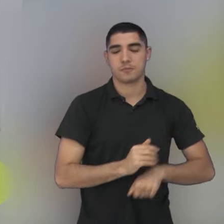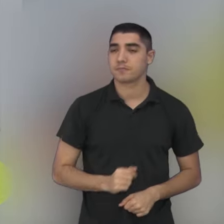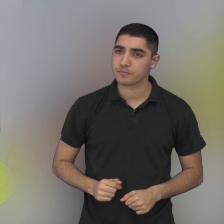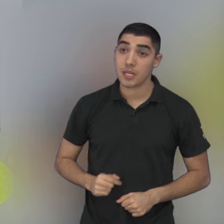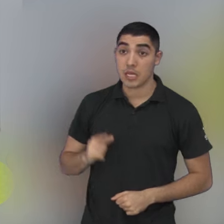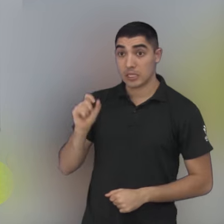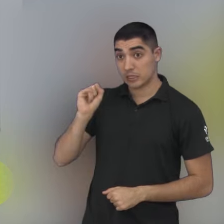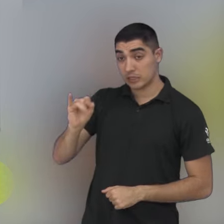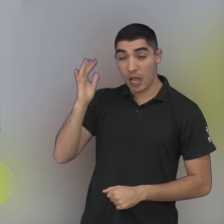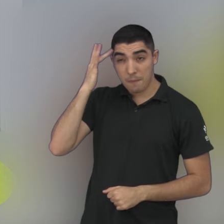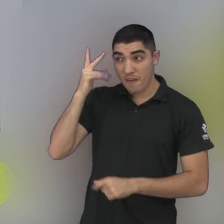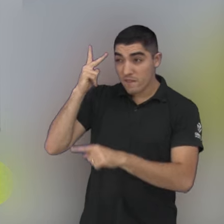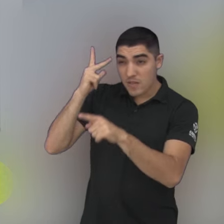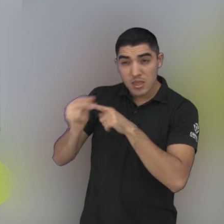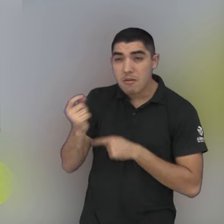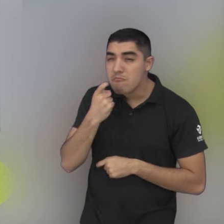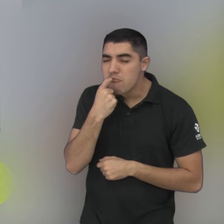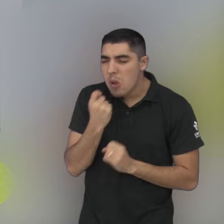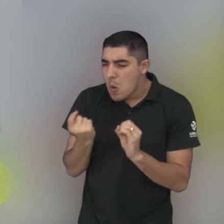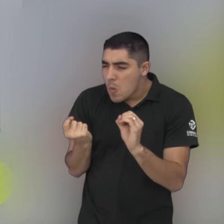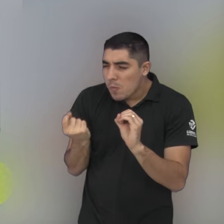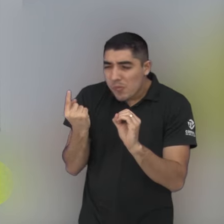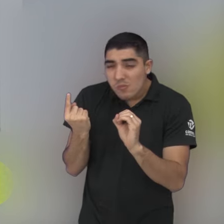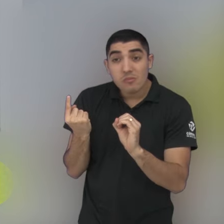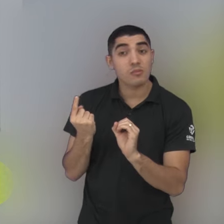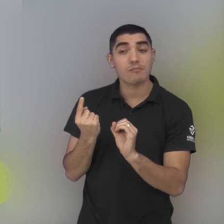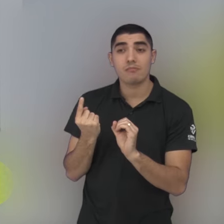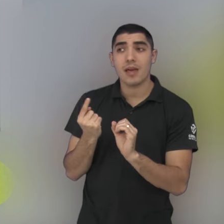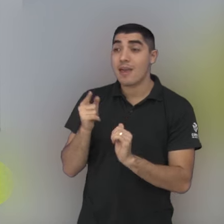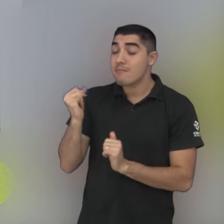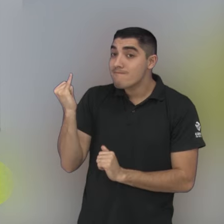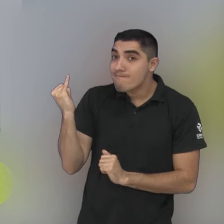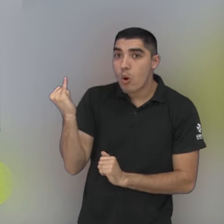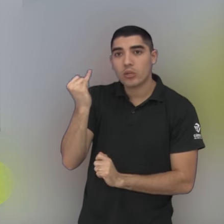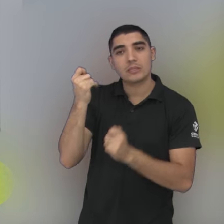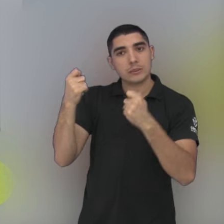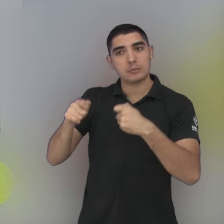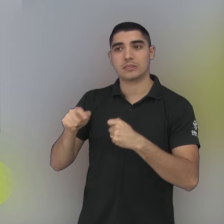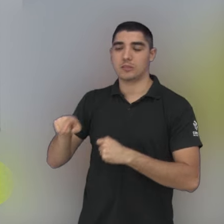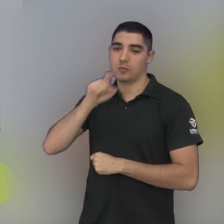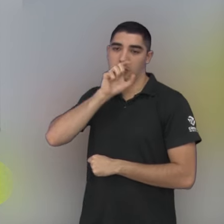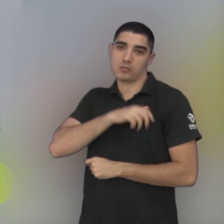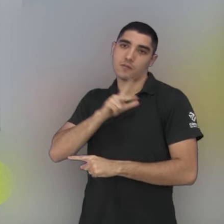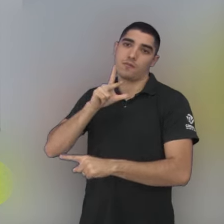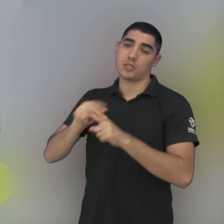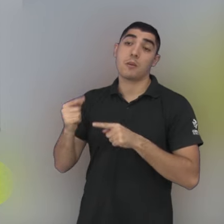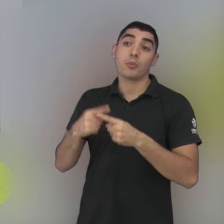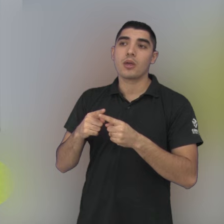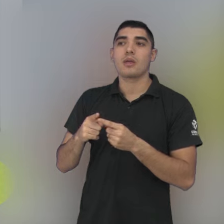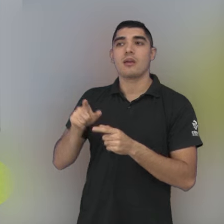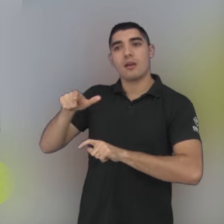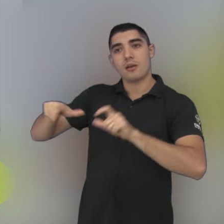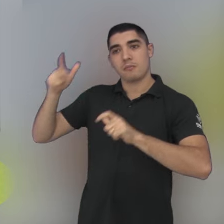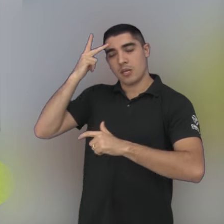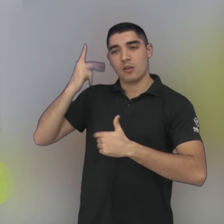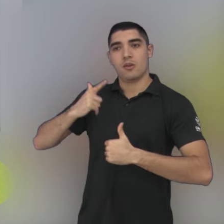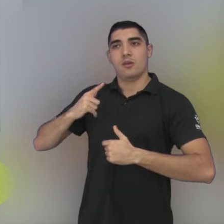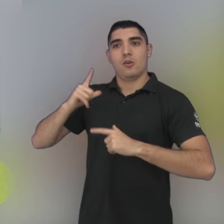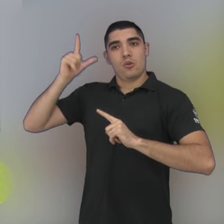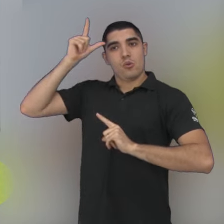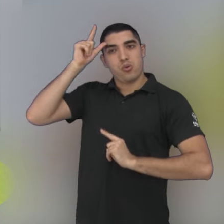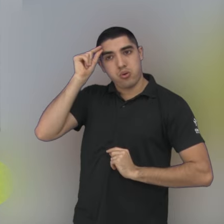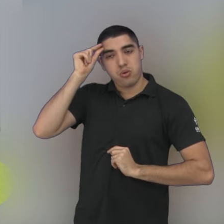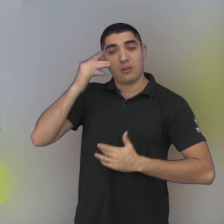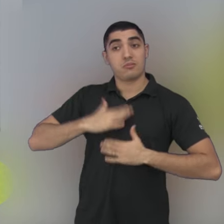para São José amanhã, nem que seja de meio a zero, a vitória vai ser fundamental para São José. Primeiro, para dar uma tranquilizada, para um time que não vence a dez